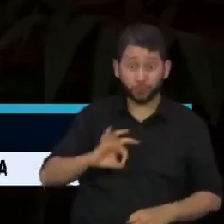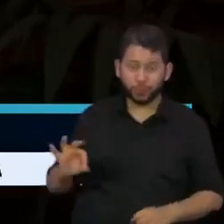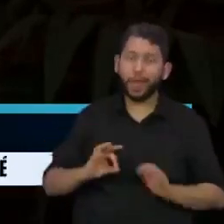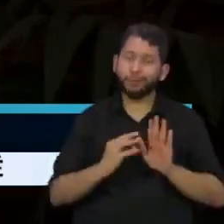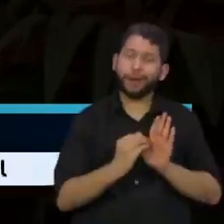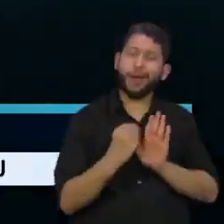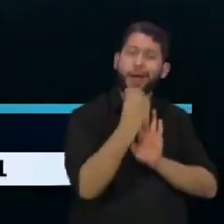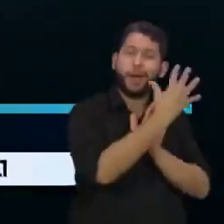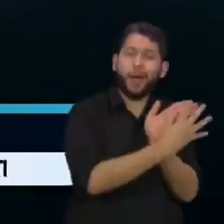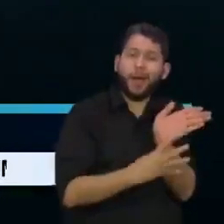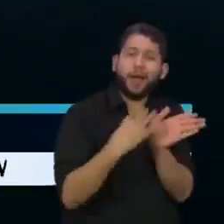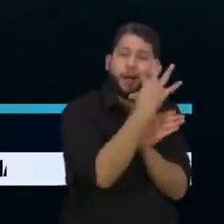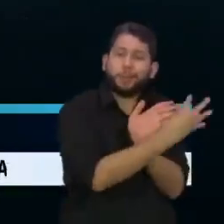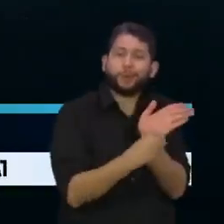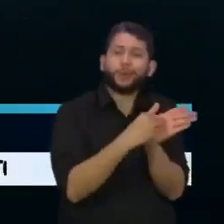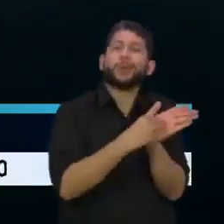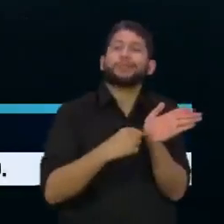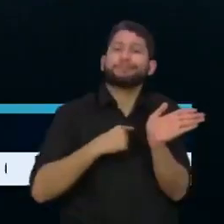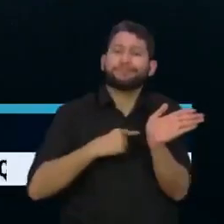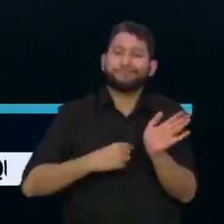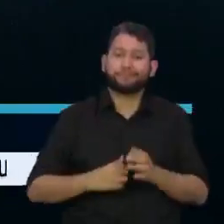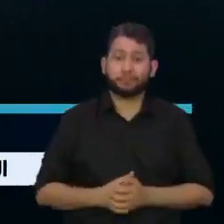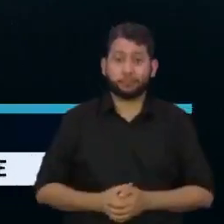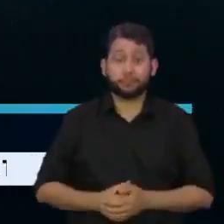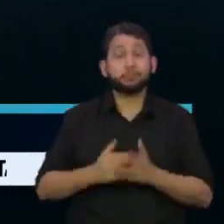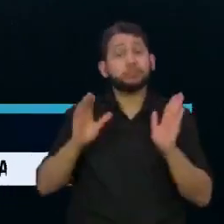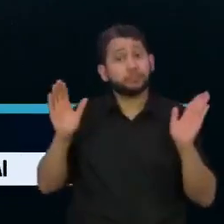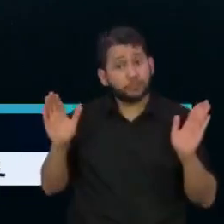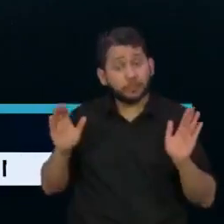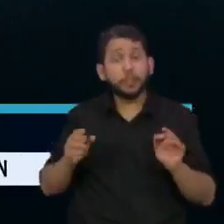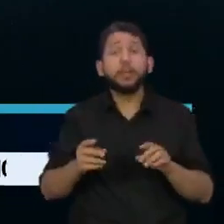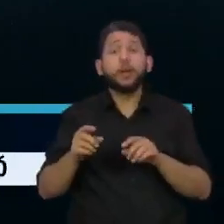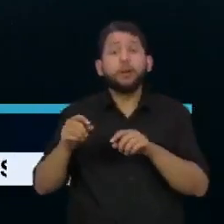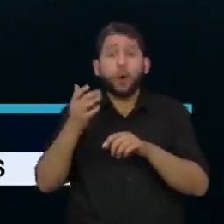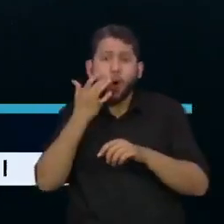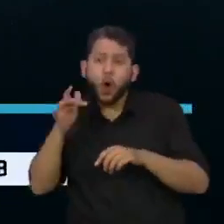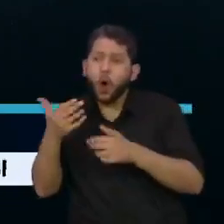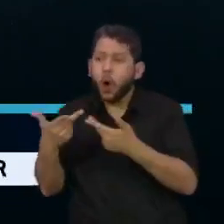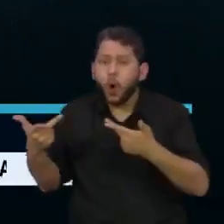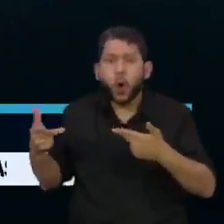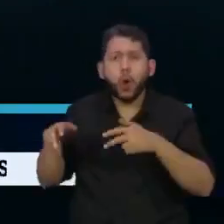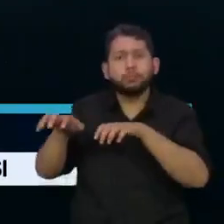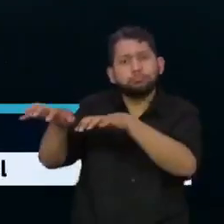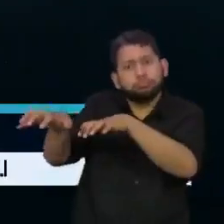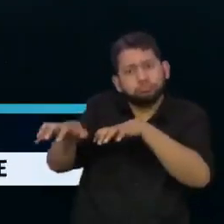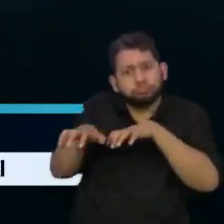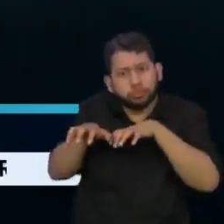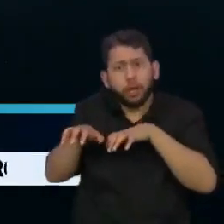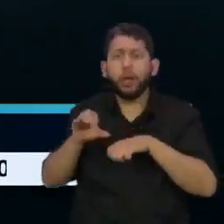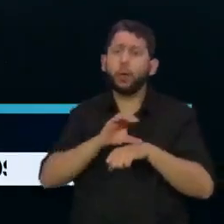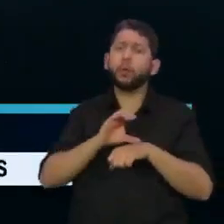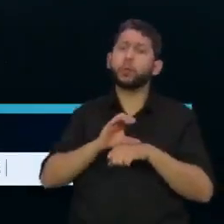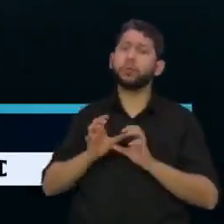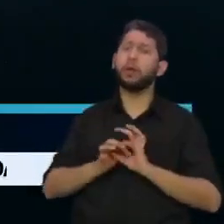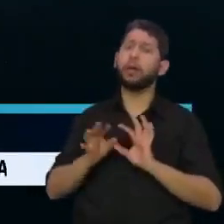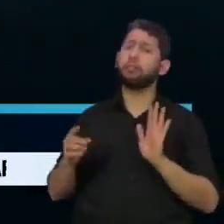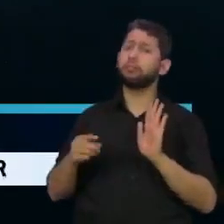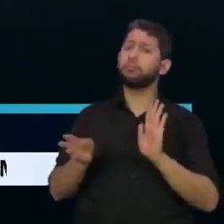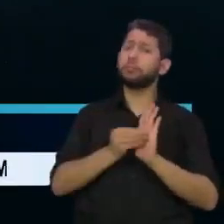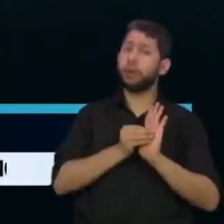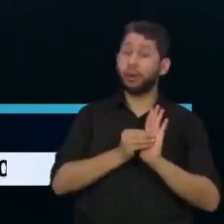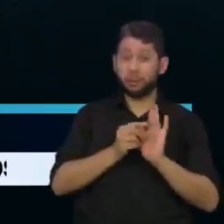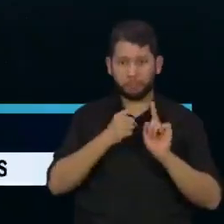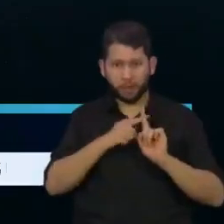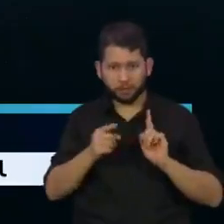segundo o MapBiomas. Garimpar é um direito constitucional. Entretanto, existem condições